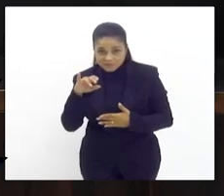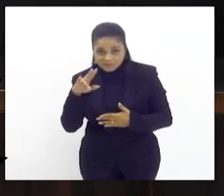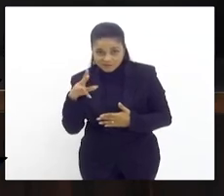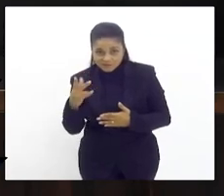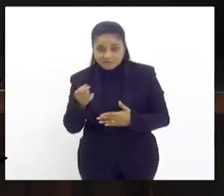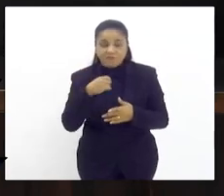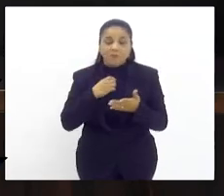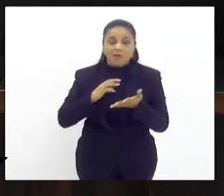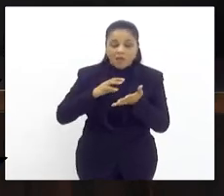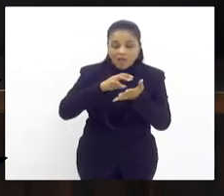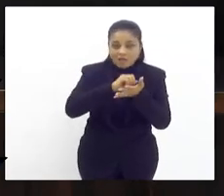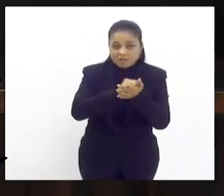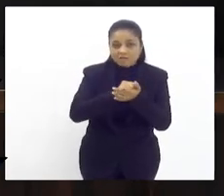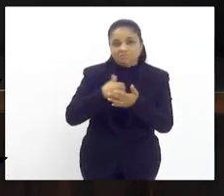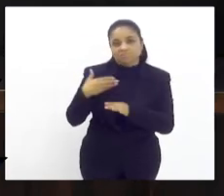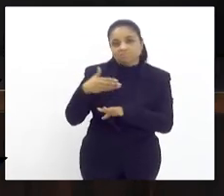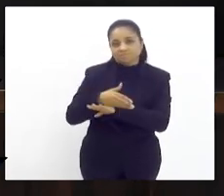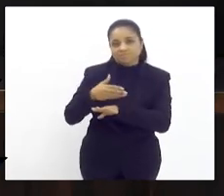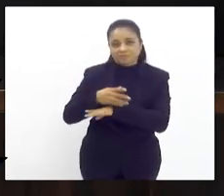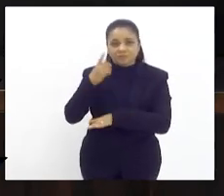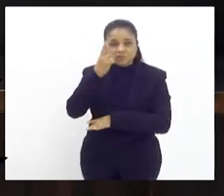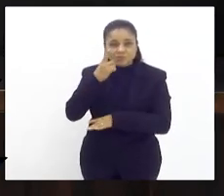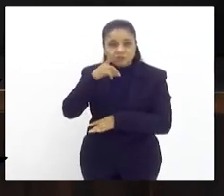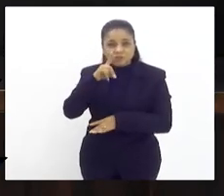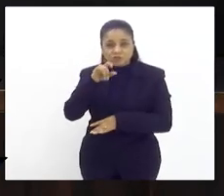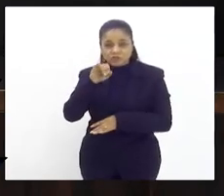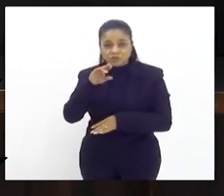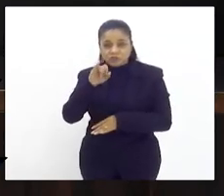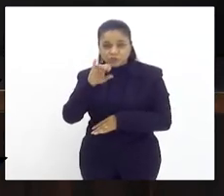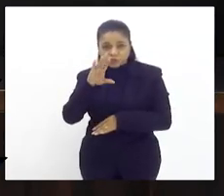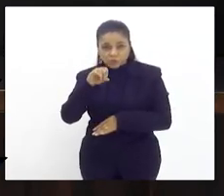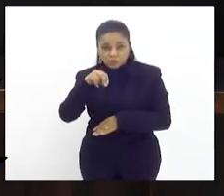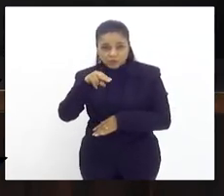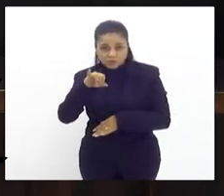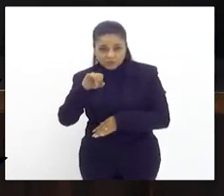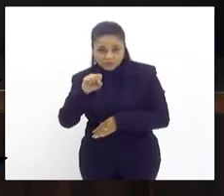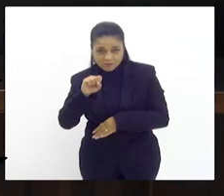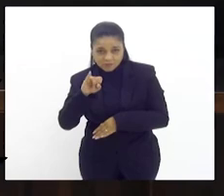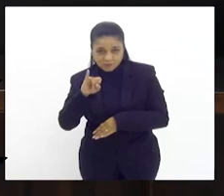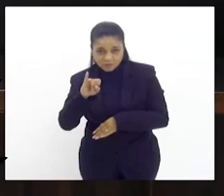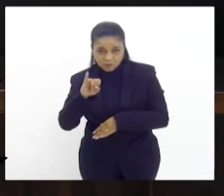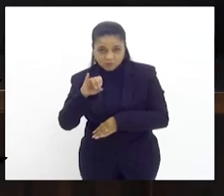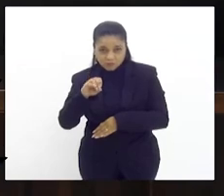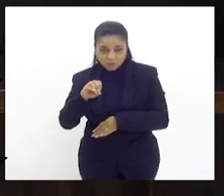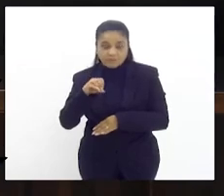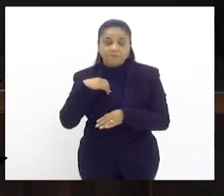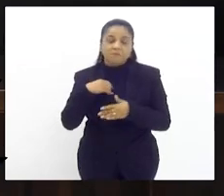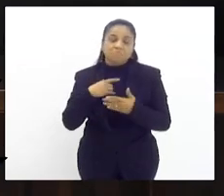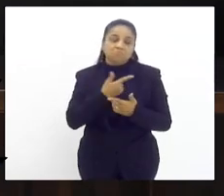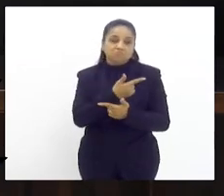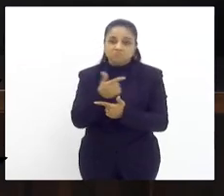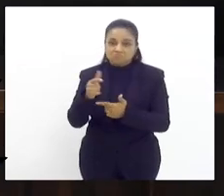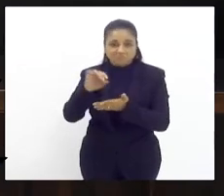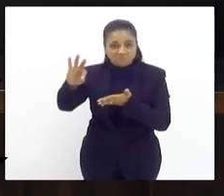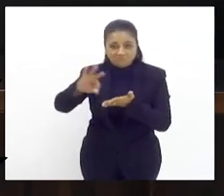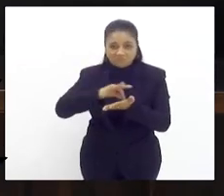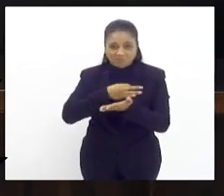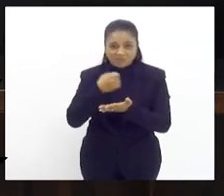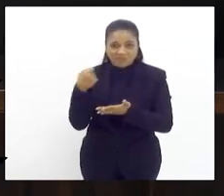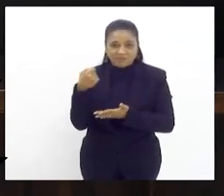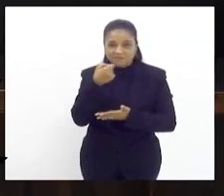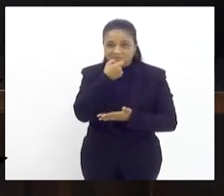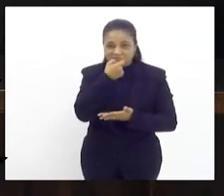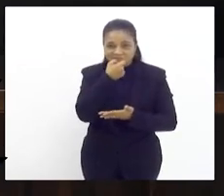Registrando também a presença do deputado Dionísio Lins em plenário. Em não havendo mais oradores inscritos,